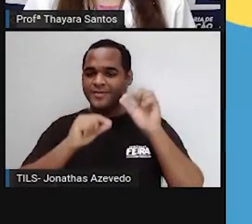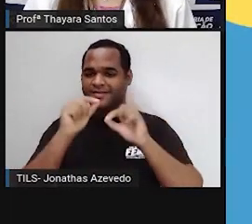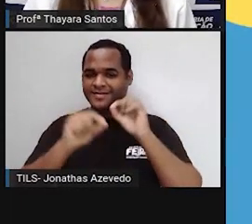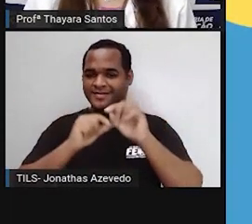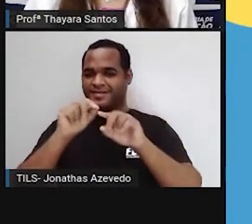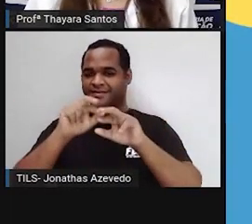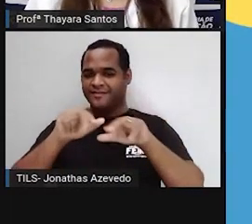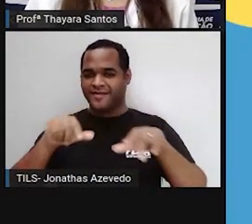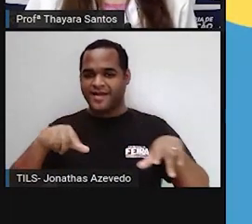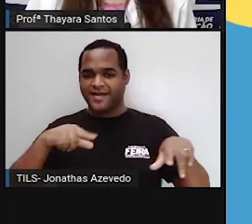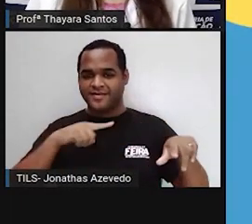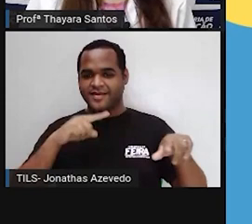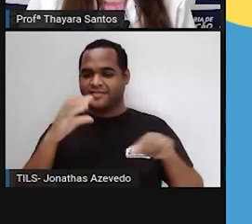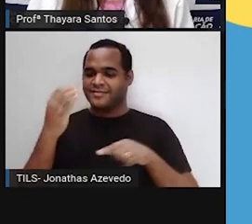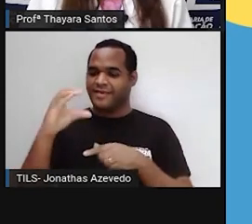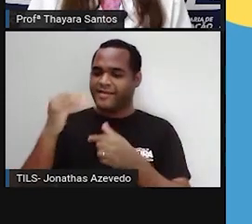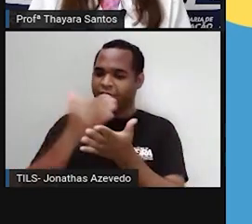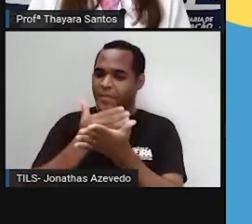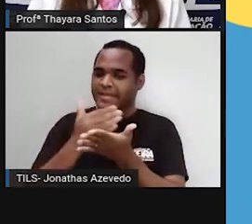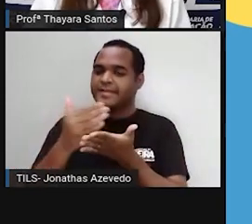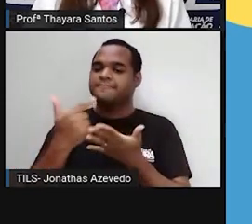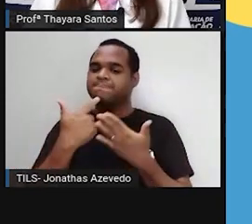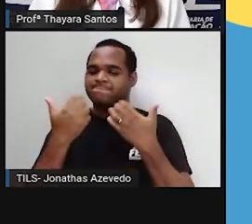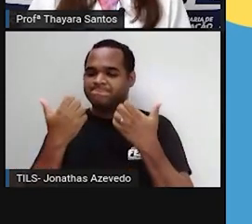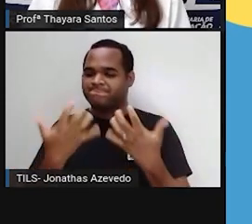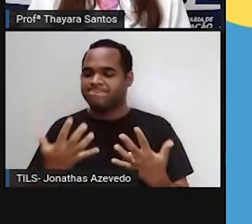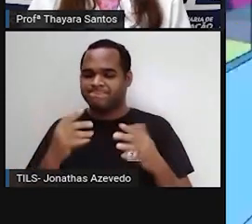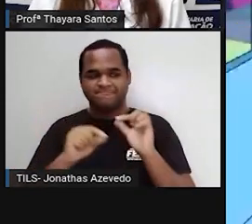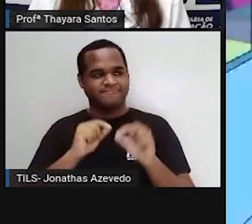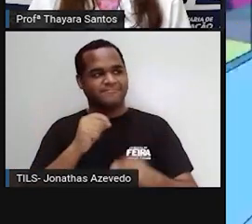lá iniciar nossa aula de ciência do sétimo ano.